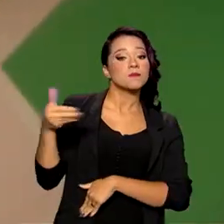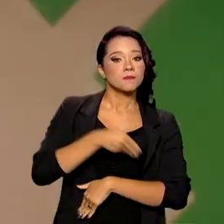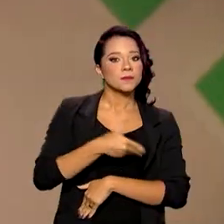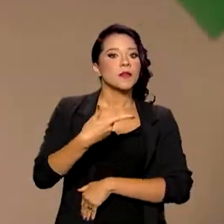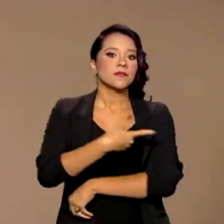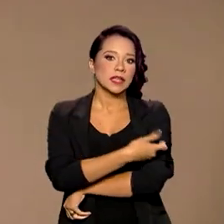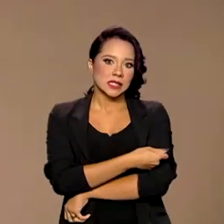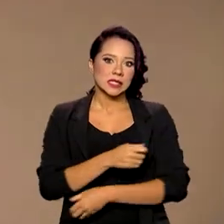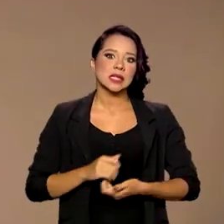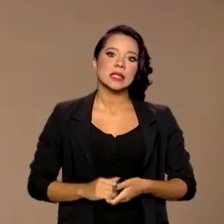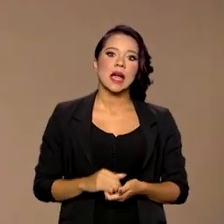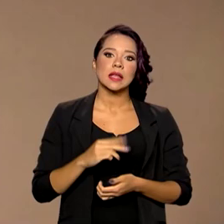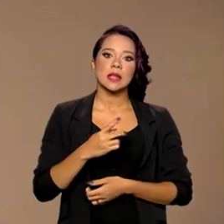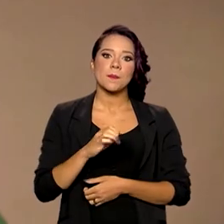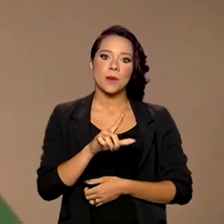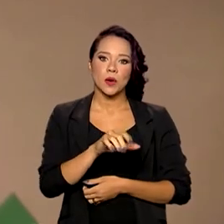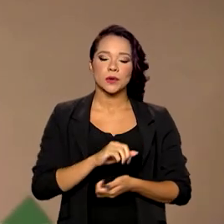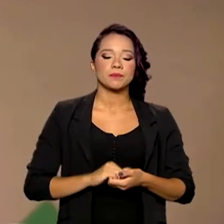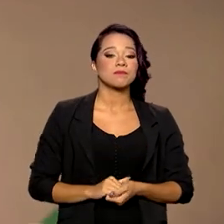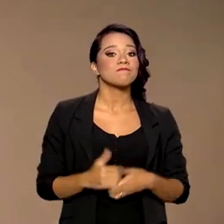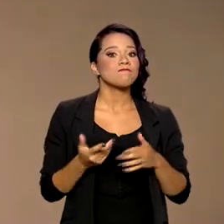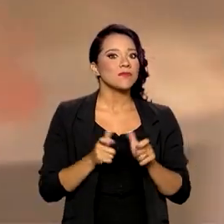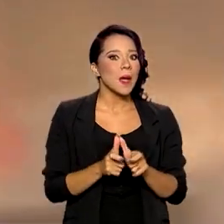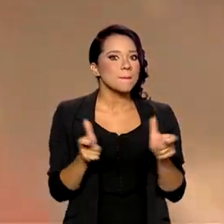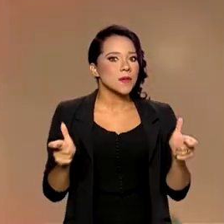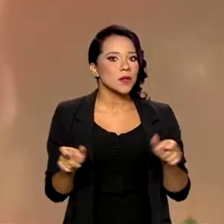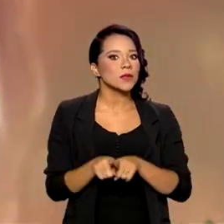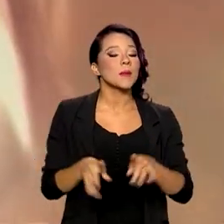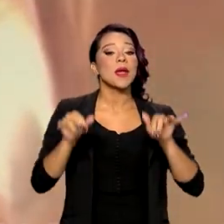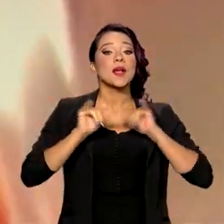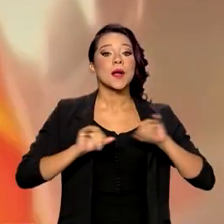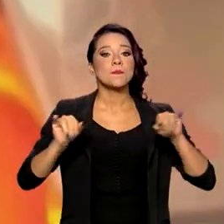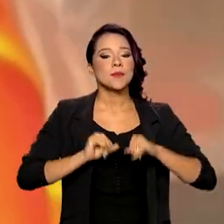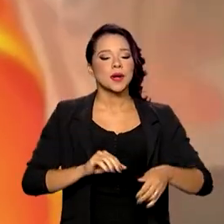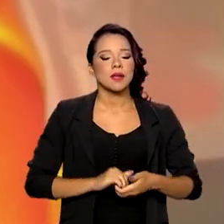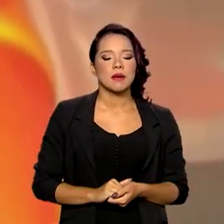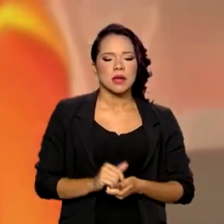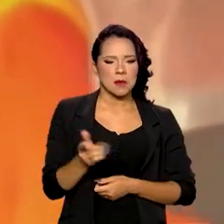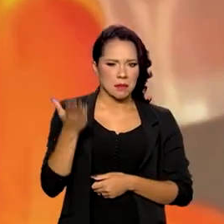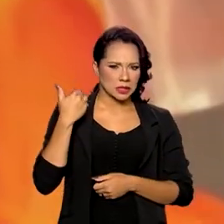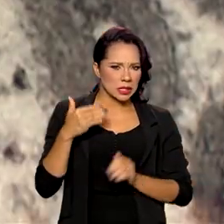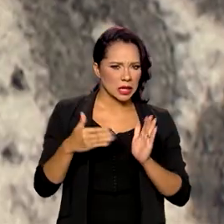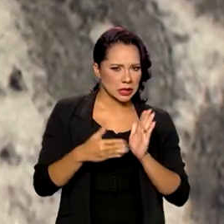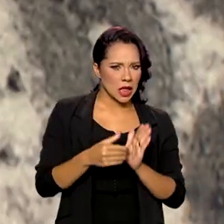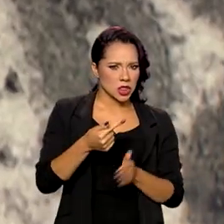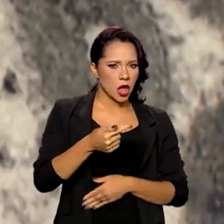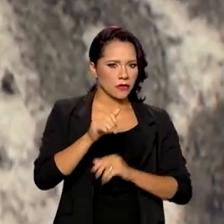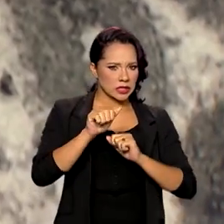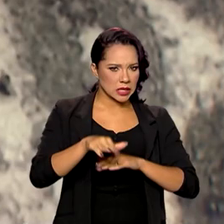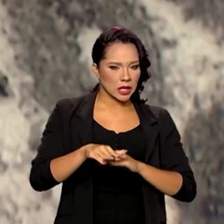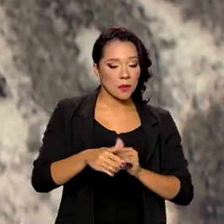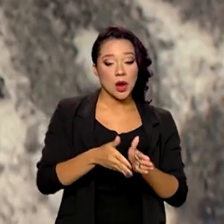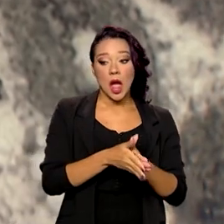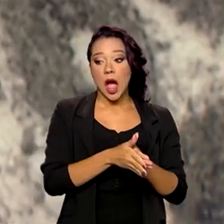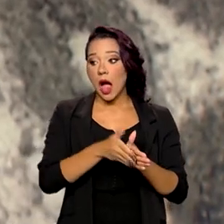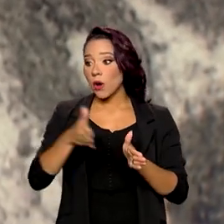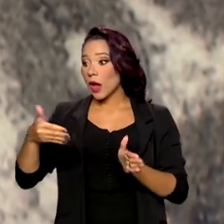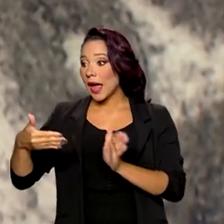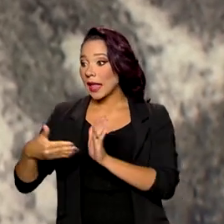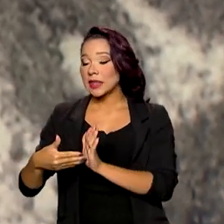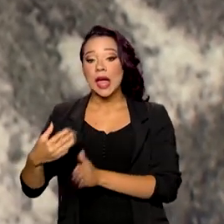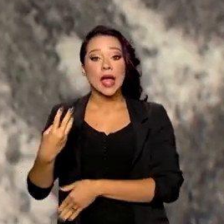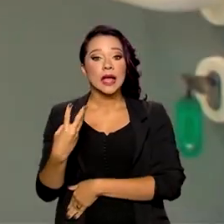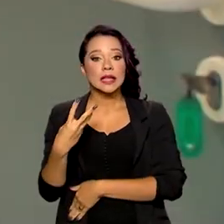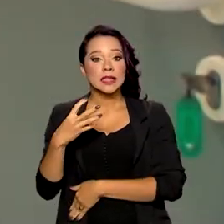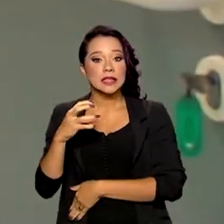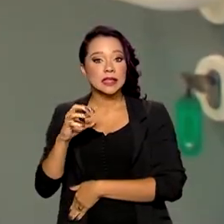vacina da polimielite. E nós ampliamos a campanha, que é até 9 de setembro, ampliamos até o